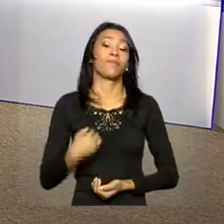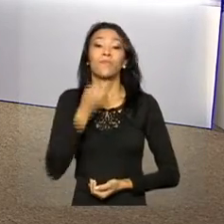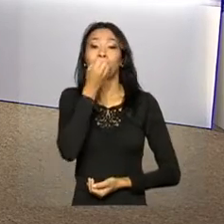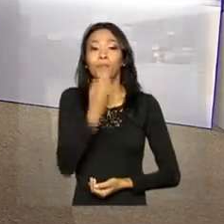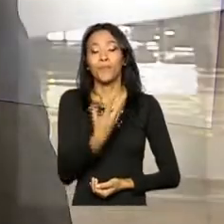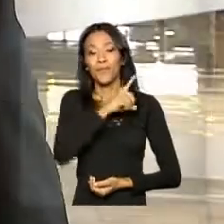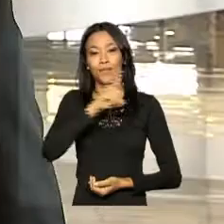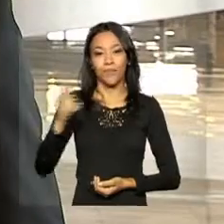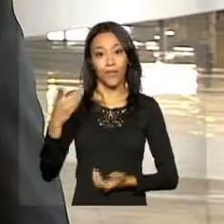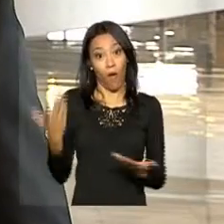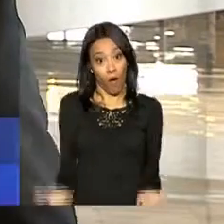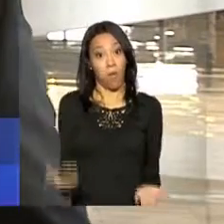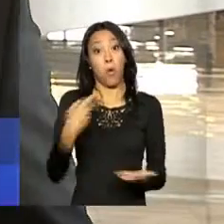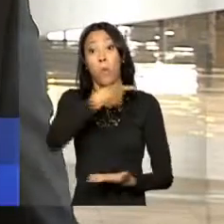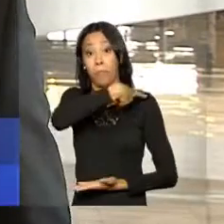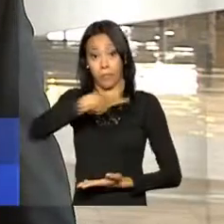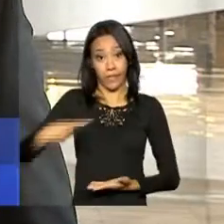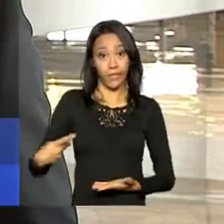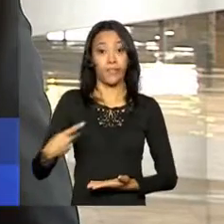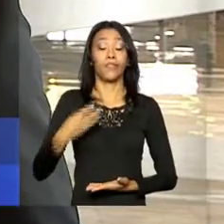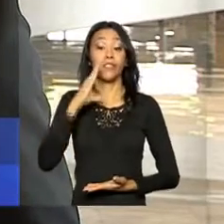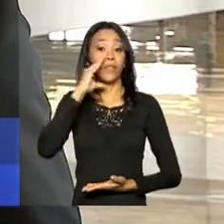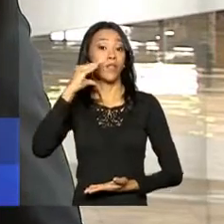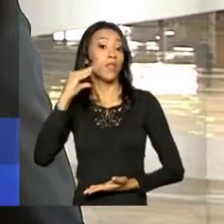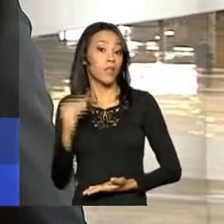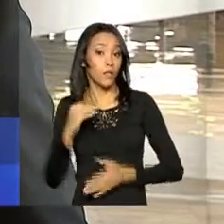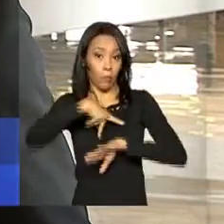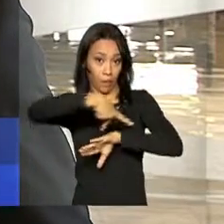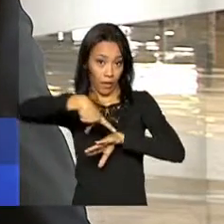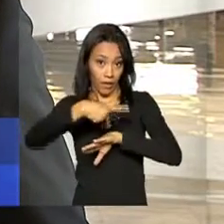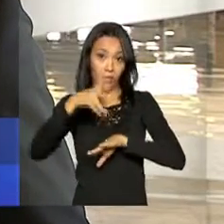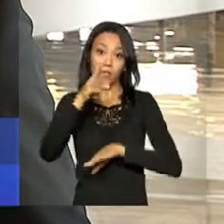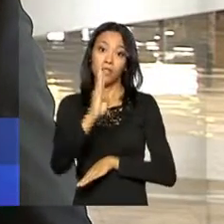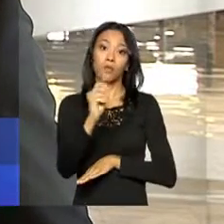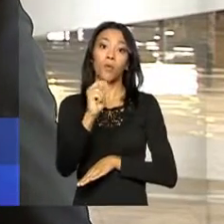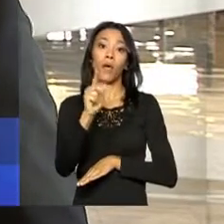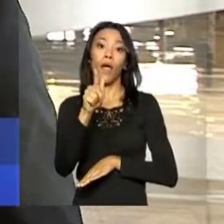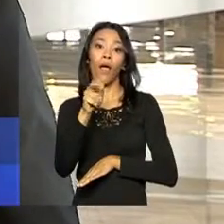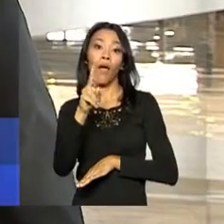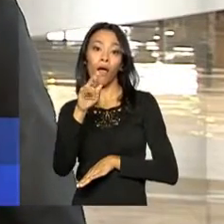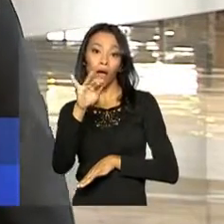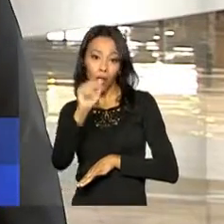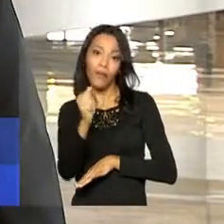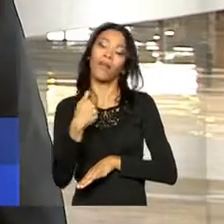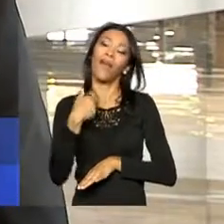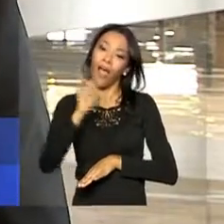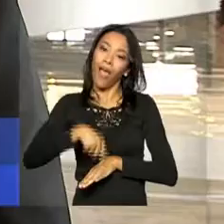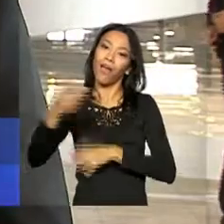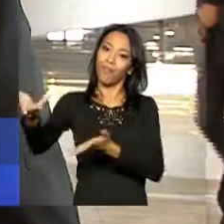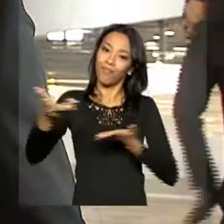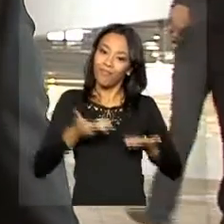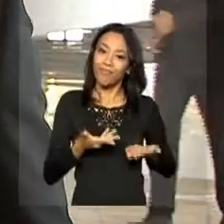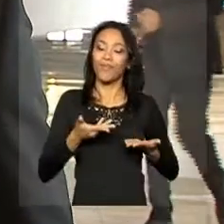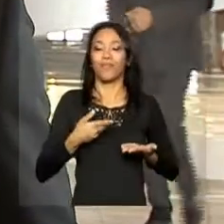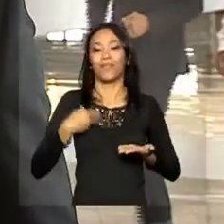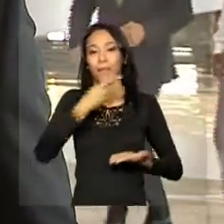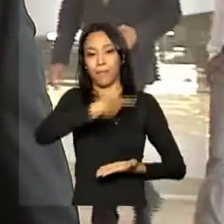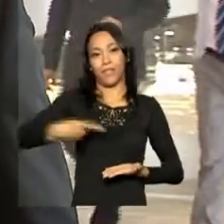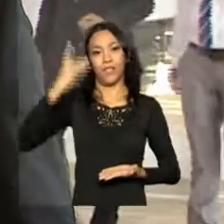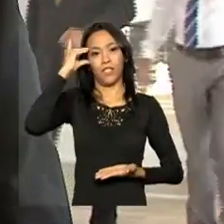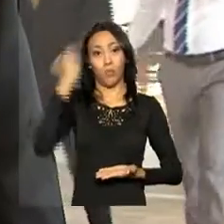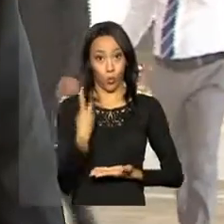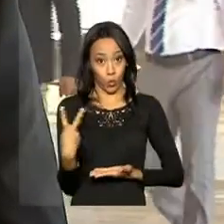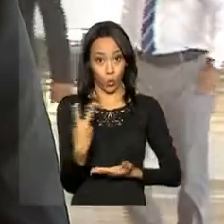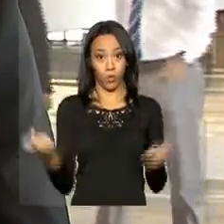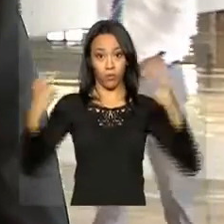Daniel. Olha, o presidente da Bulgária vem ao Brasil atendendo um convite feito pela presidenta Dilma Rousseff. Os dois presidentes